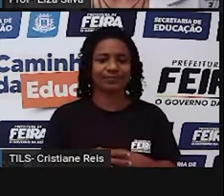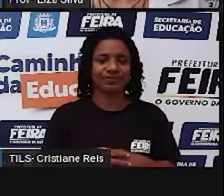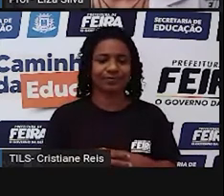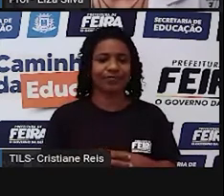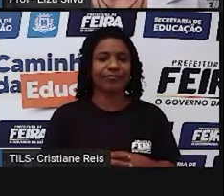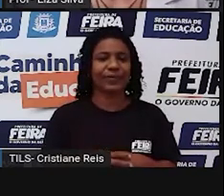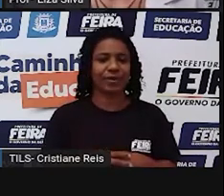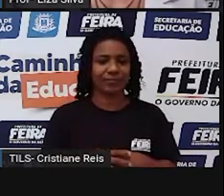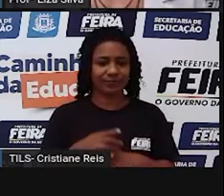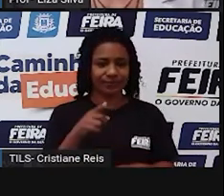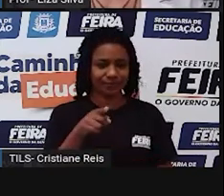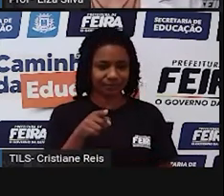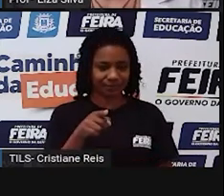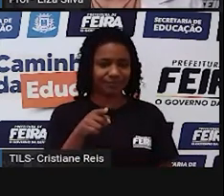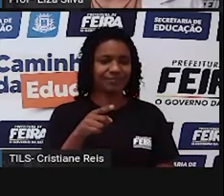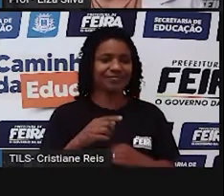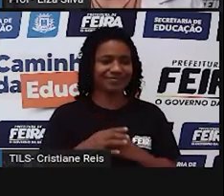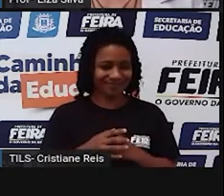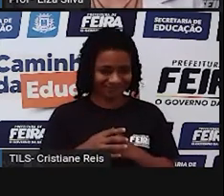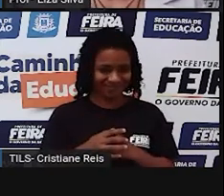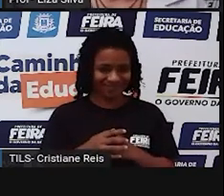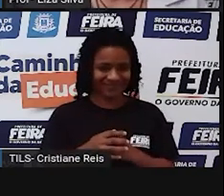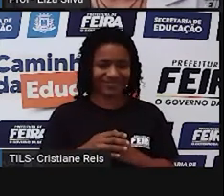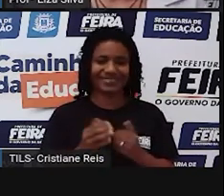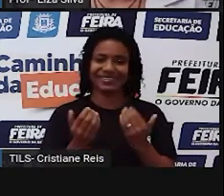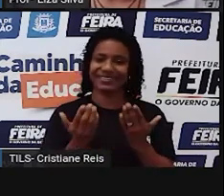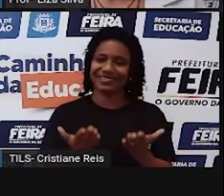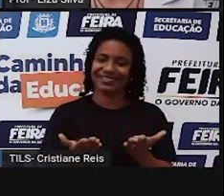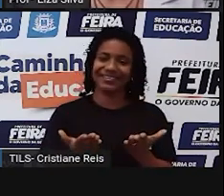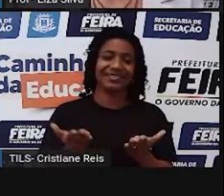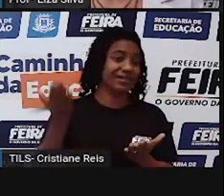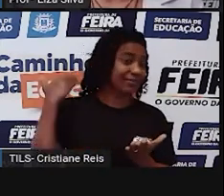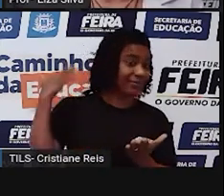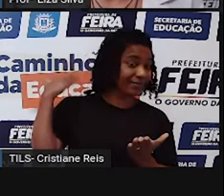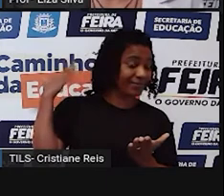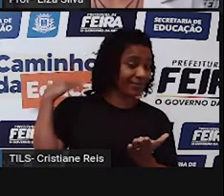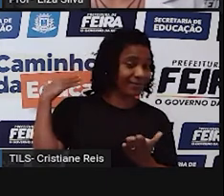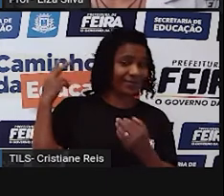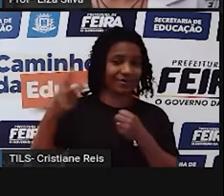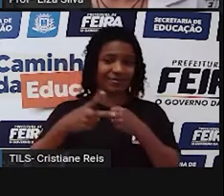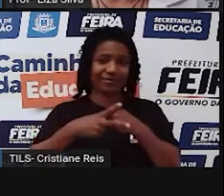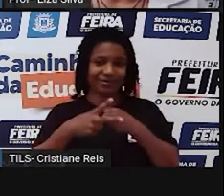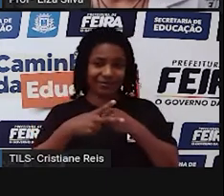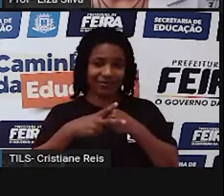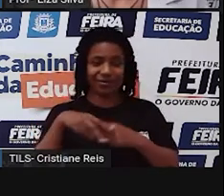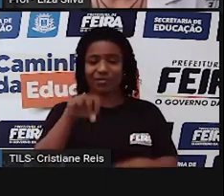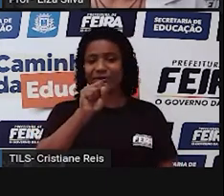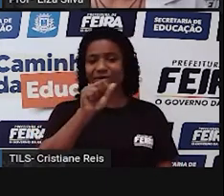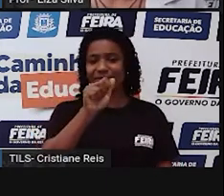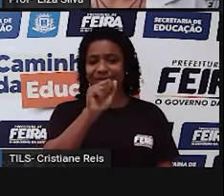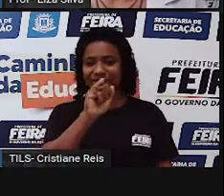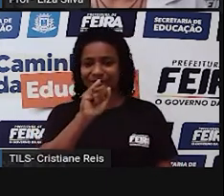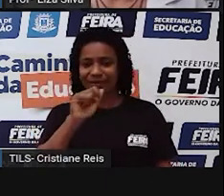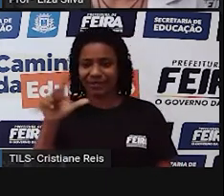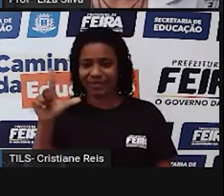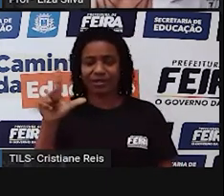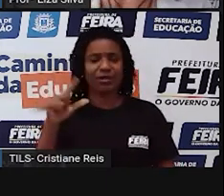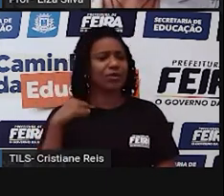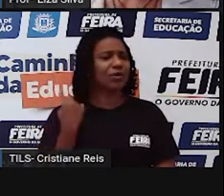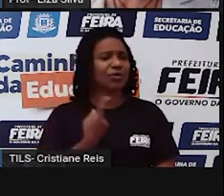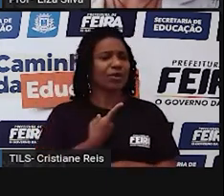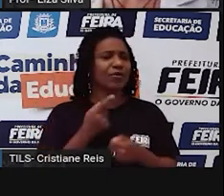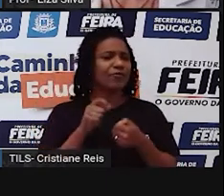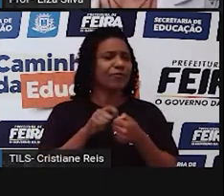vocês. Past of sale. Passado do verbo seia, que é o verbo navegar. Então como nós faremos?